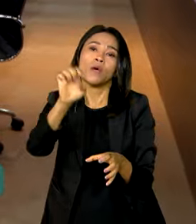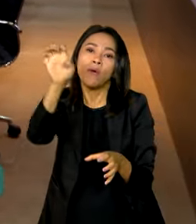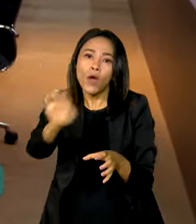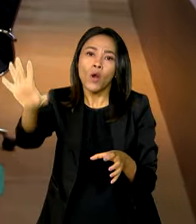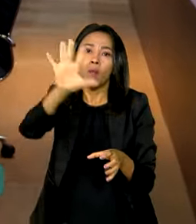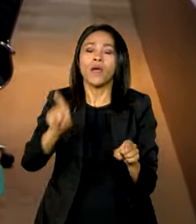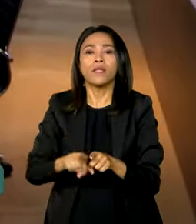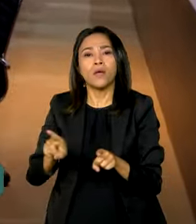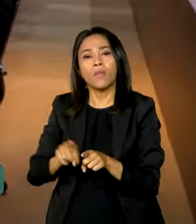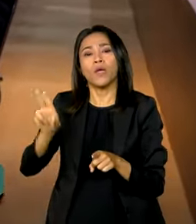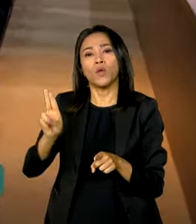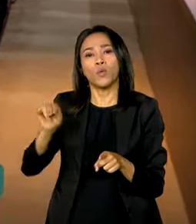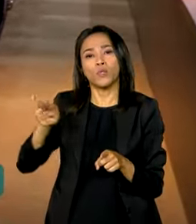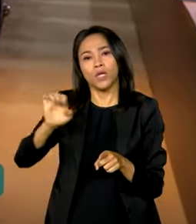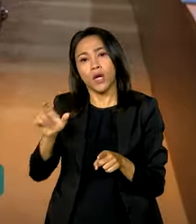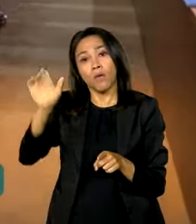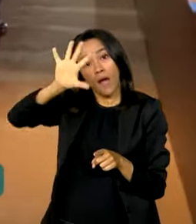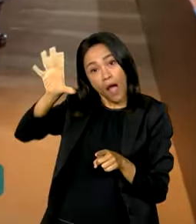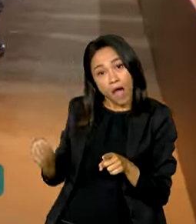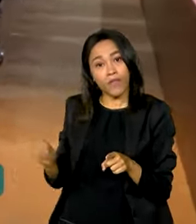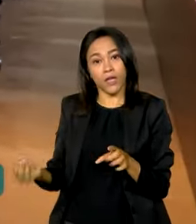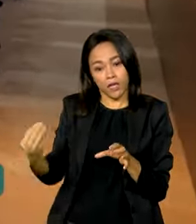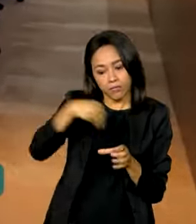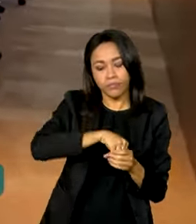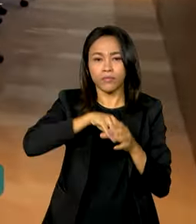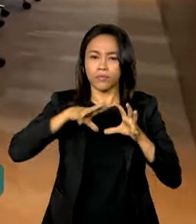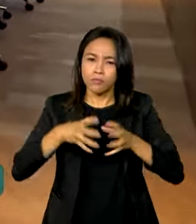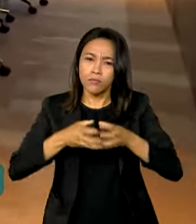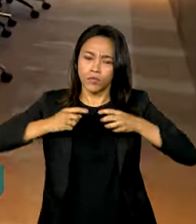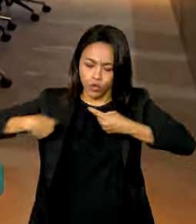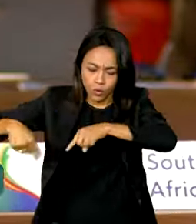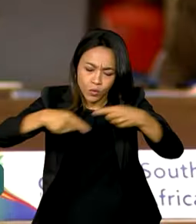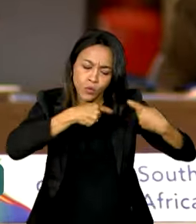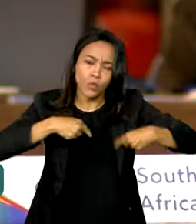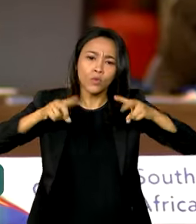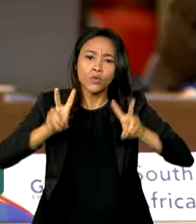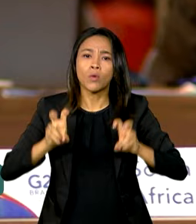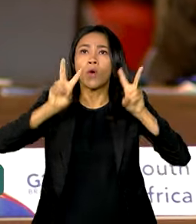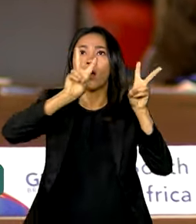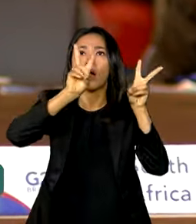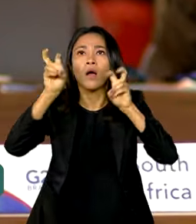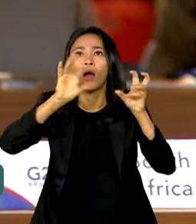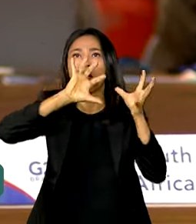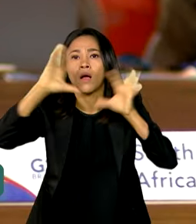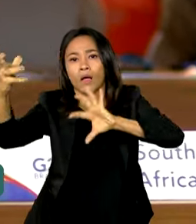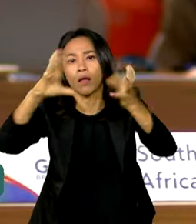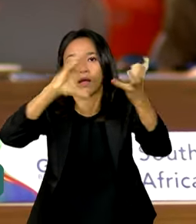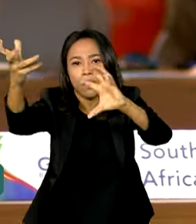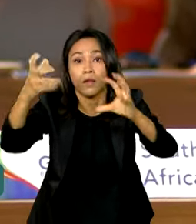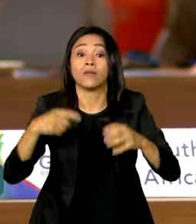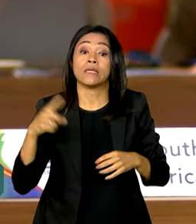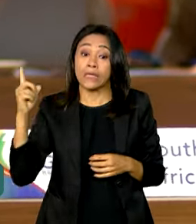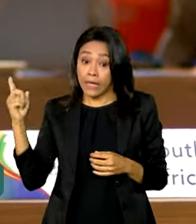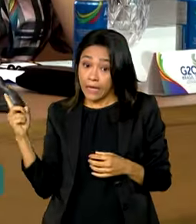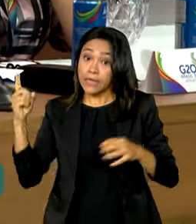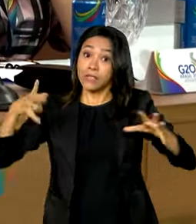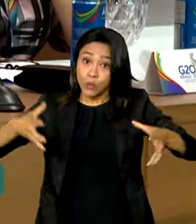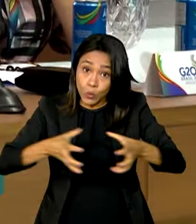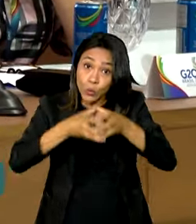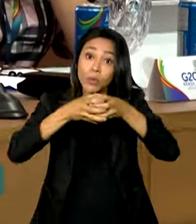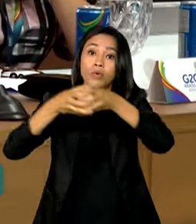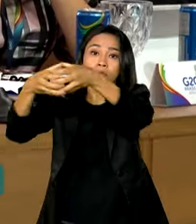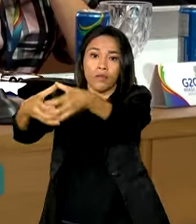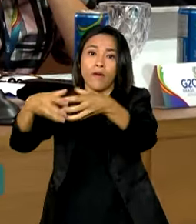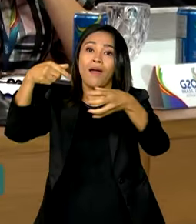colocou as mudanças climáticas no centro das discussões. O objetivo é que a cúpula, que ocorrerá no